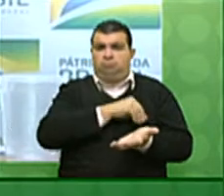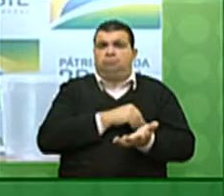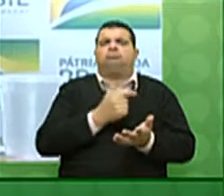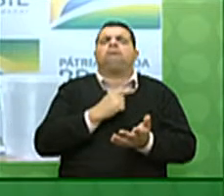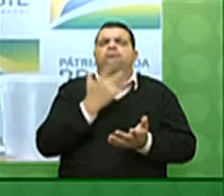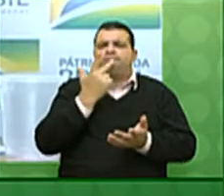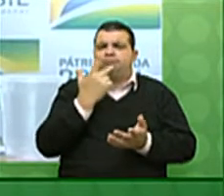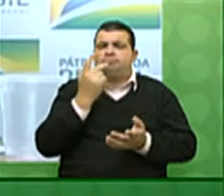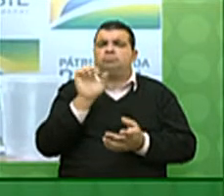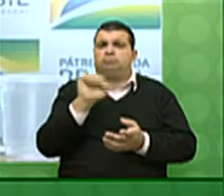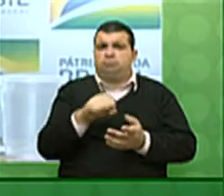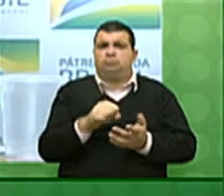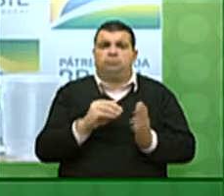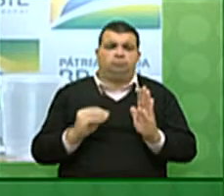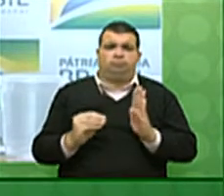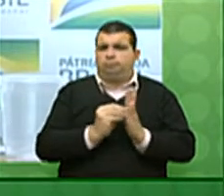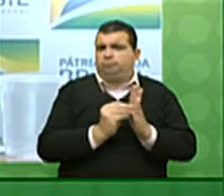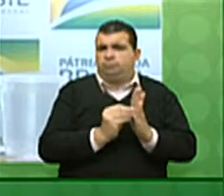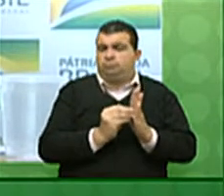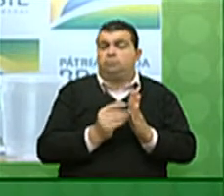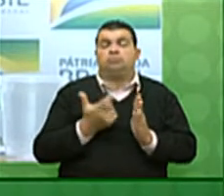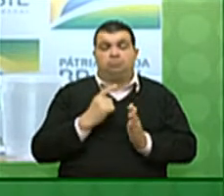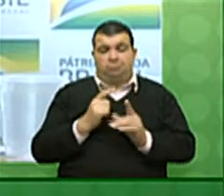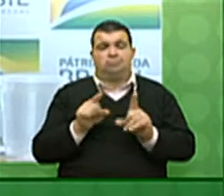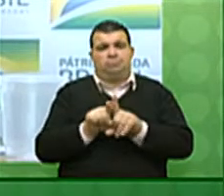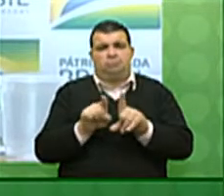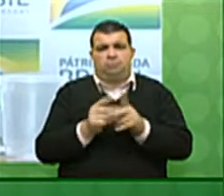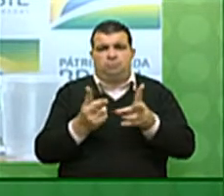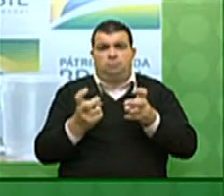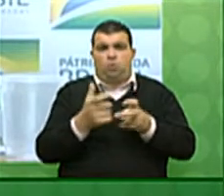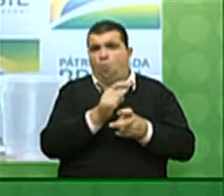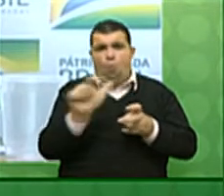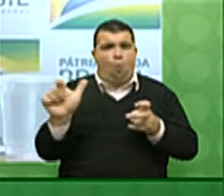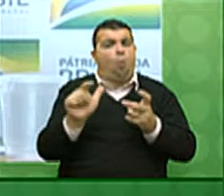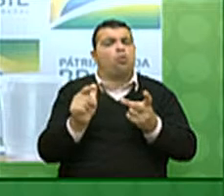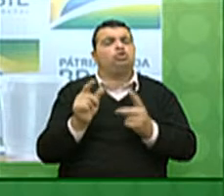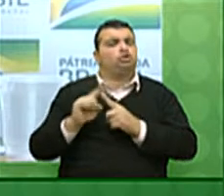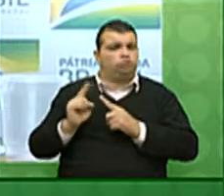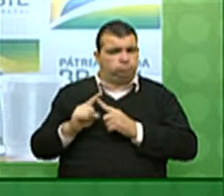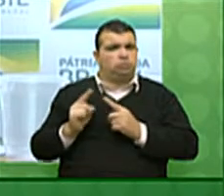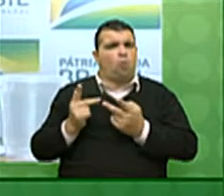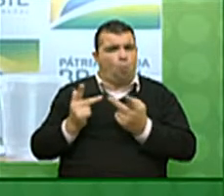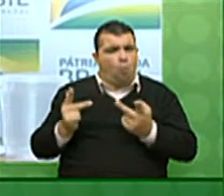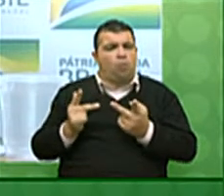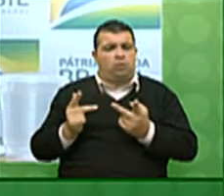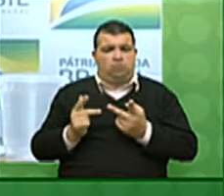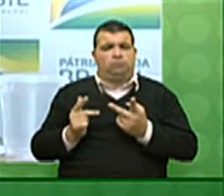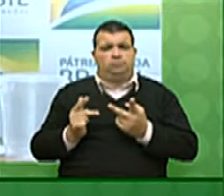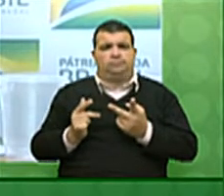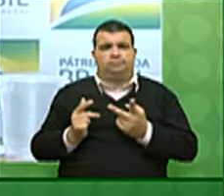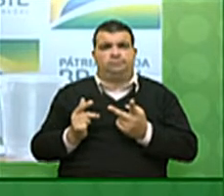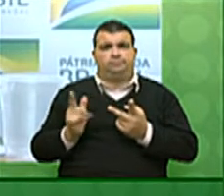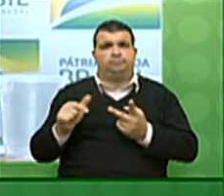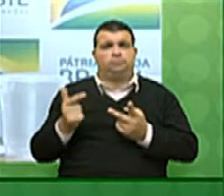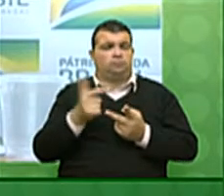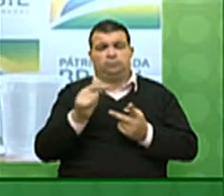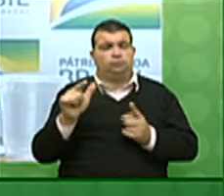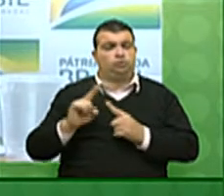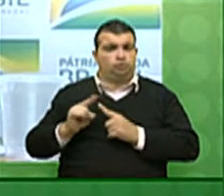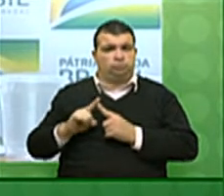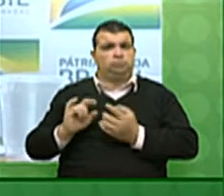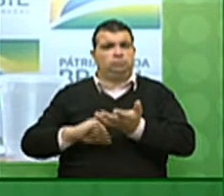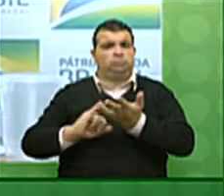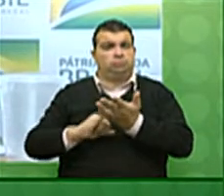colocada e nós vemos também outra vertente, e aí é uma vertente que